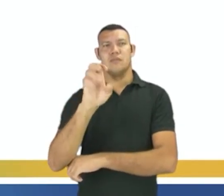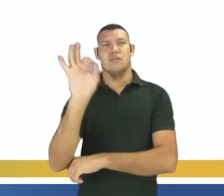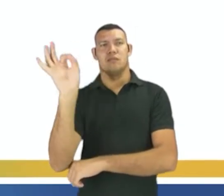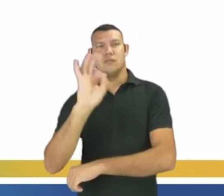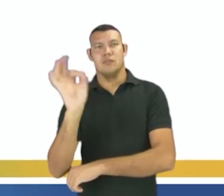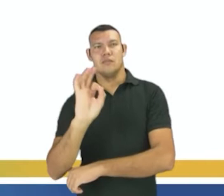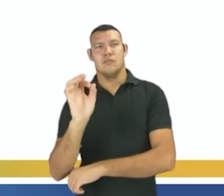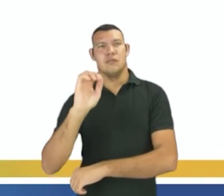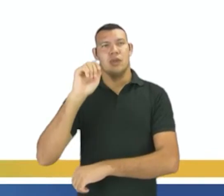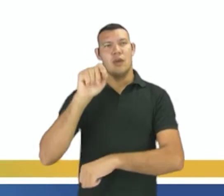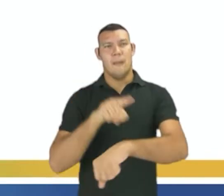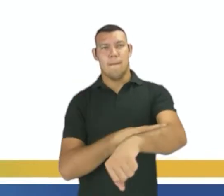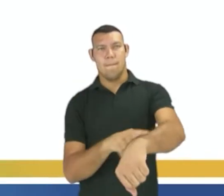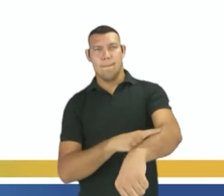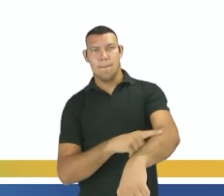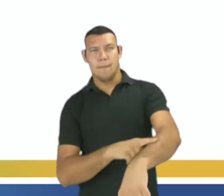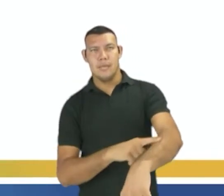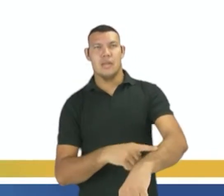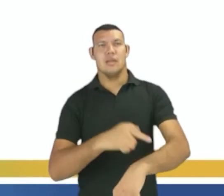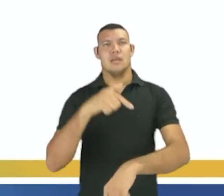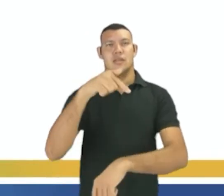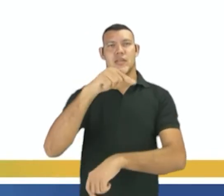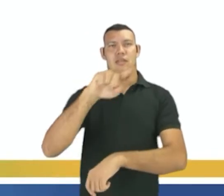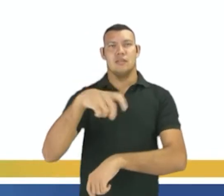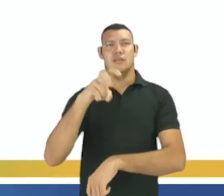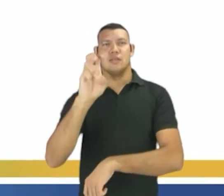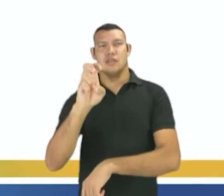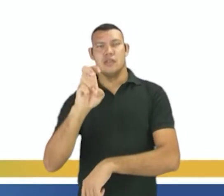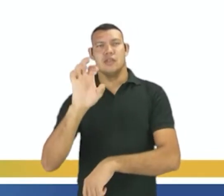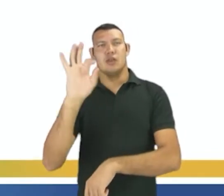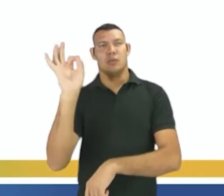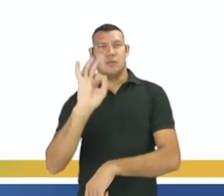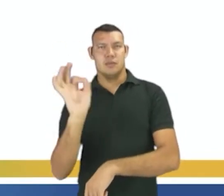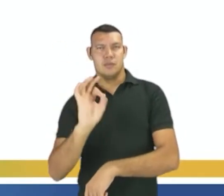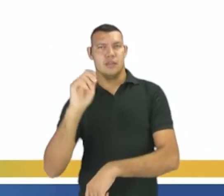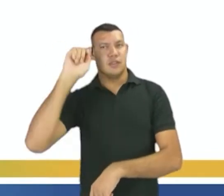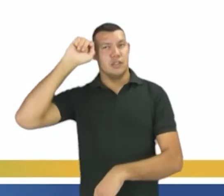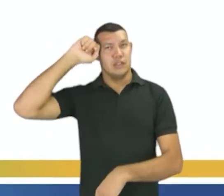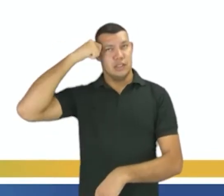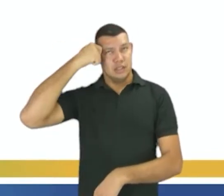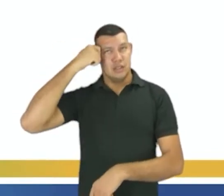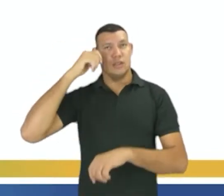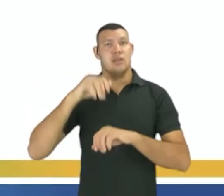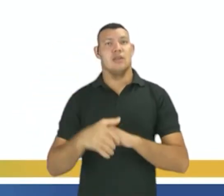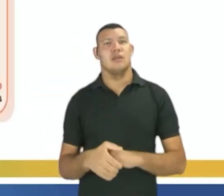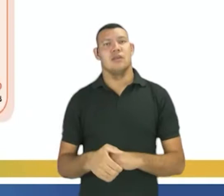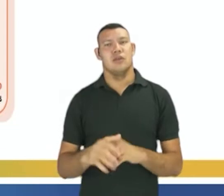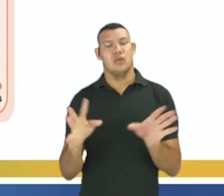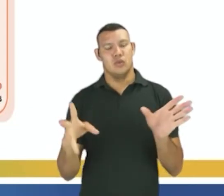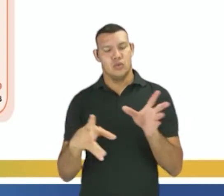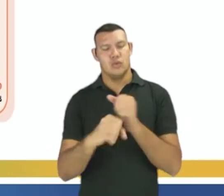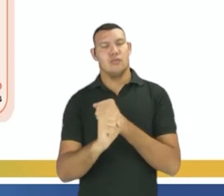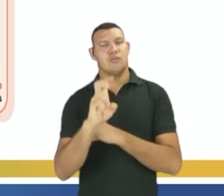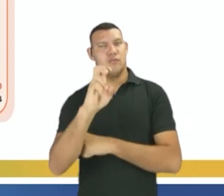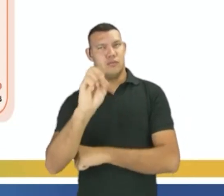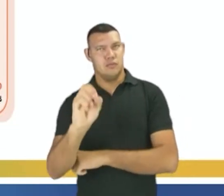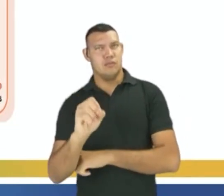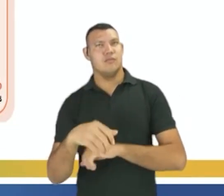negros e pardos. Desde então, o número de pessoas que se diz negro ou pardo só fez crescer.